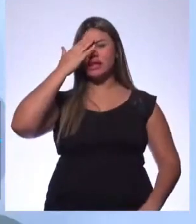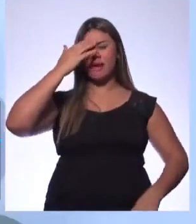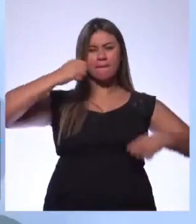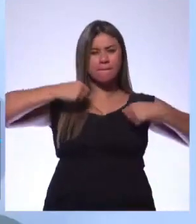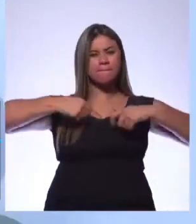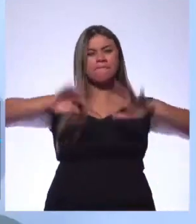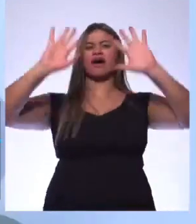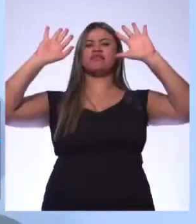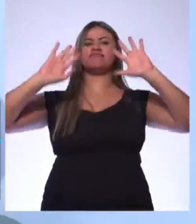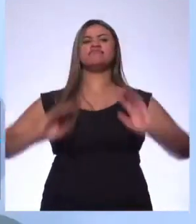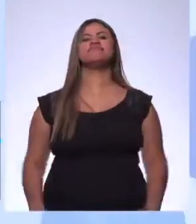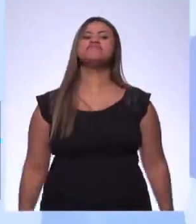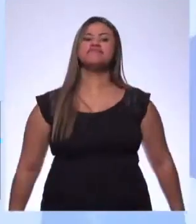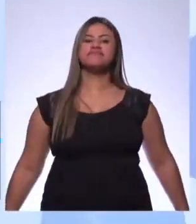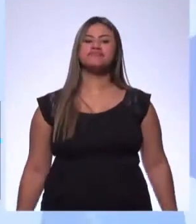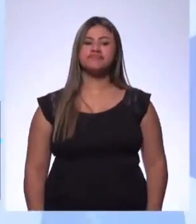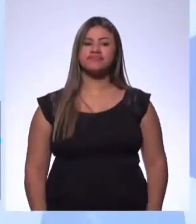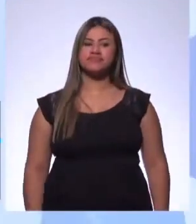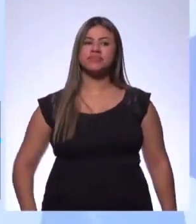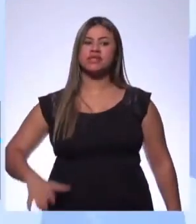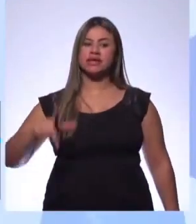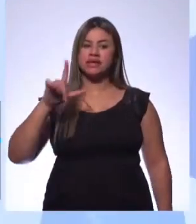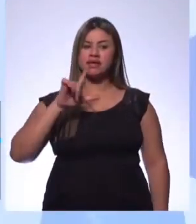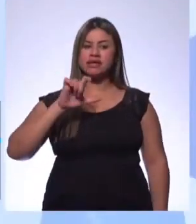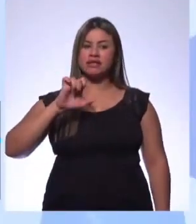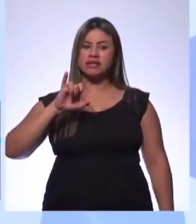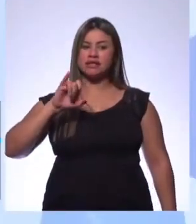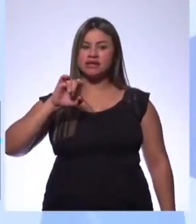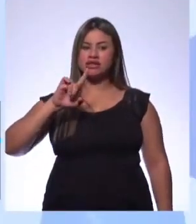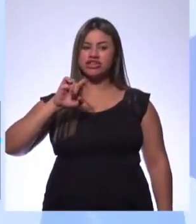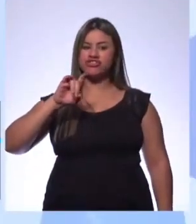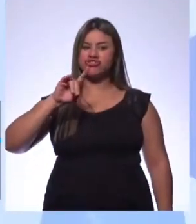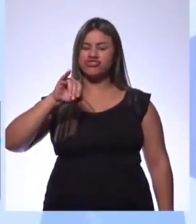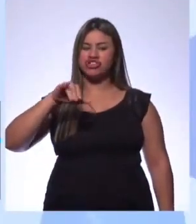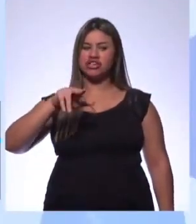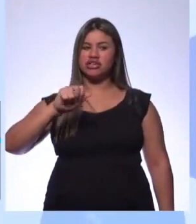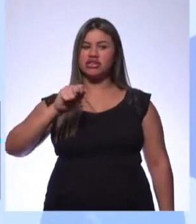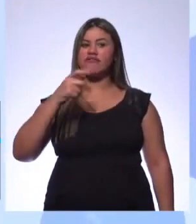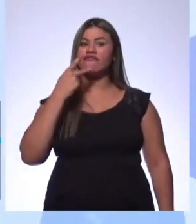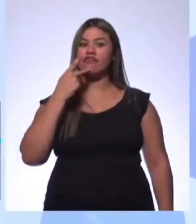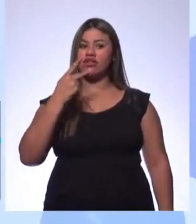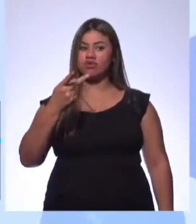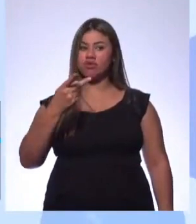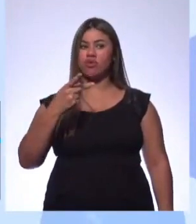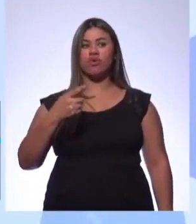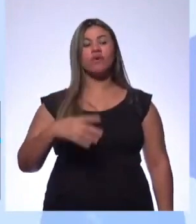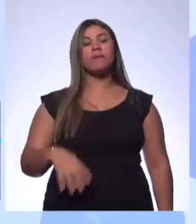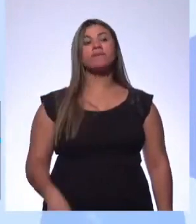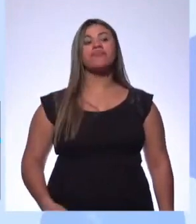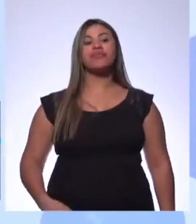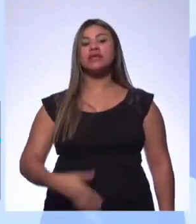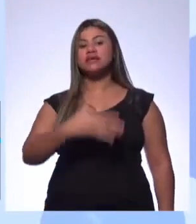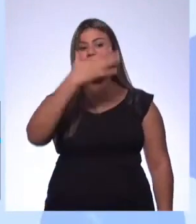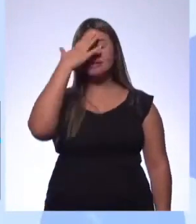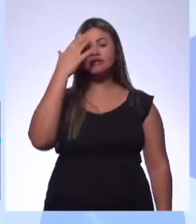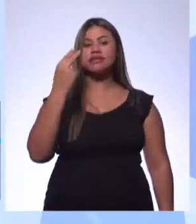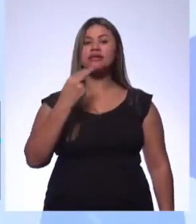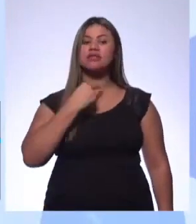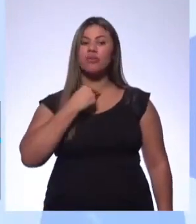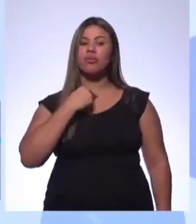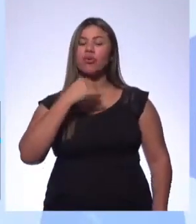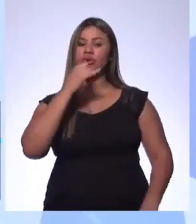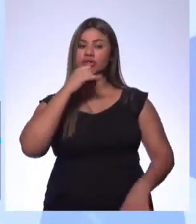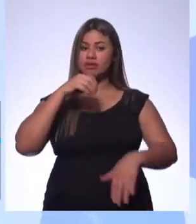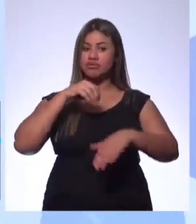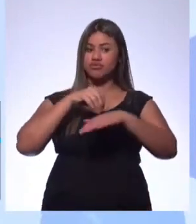eu me jogo no texto. A Lediana, ela diz assim, não se pode esquecer de dizer se você recomendaria ela ou não para outra